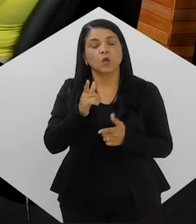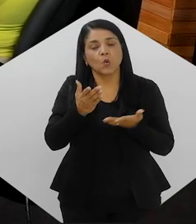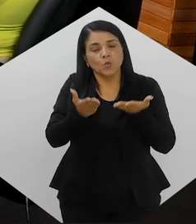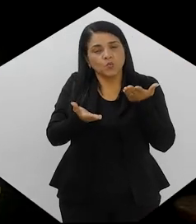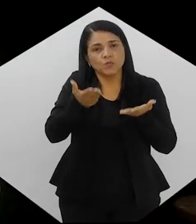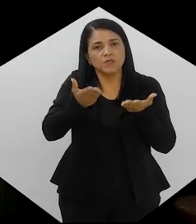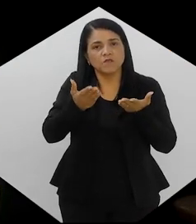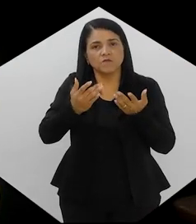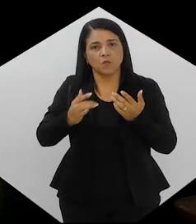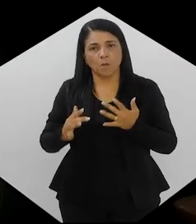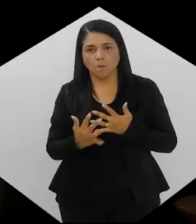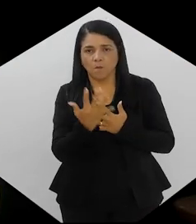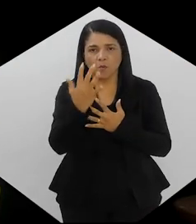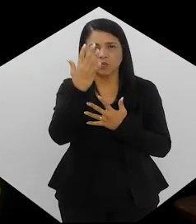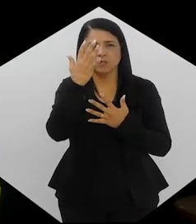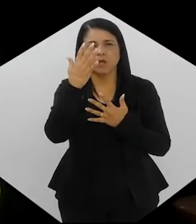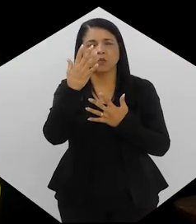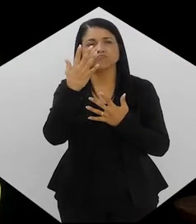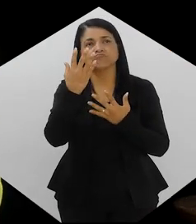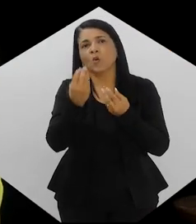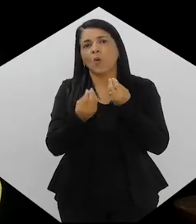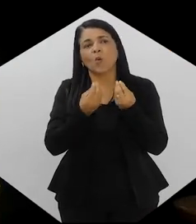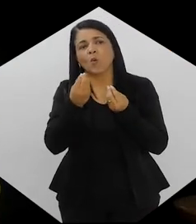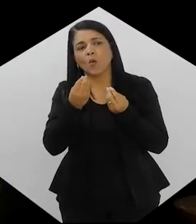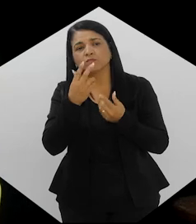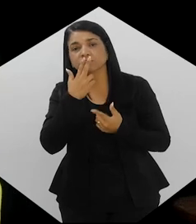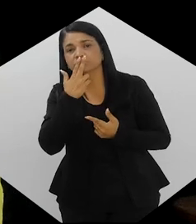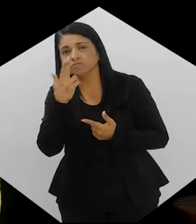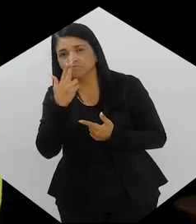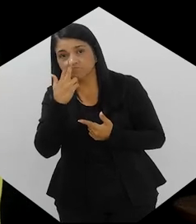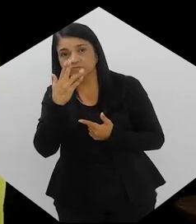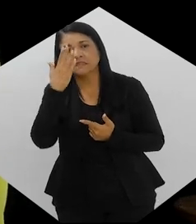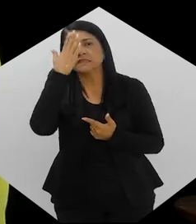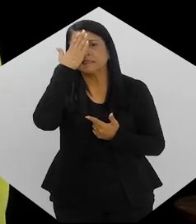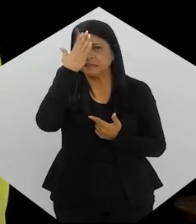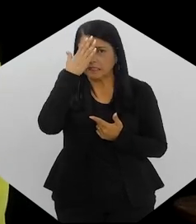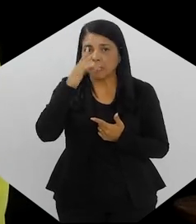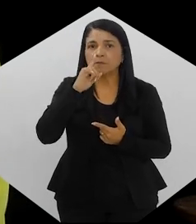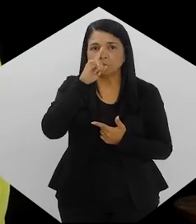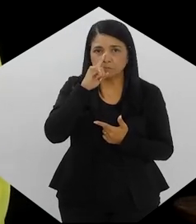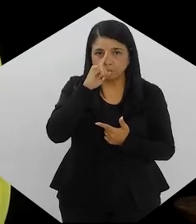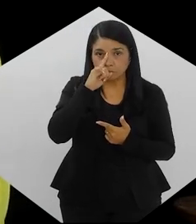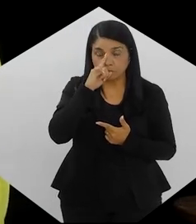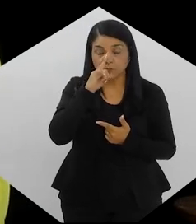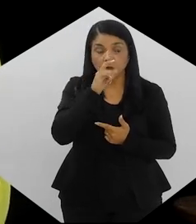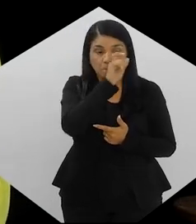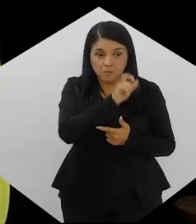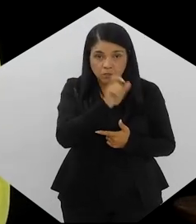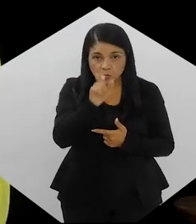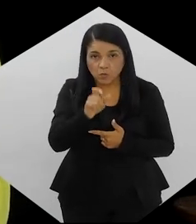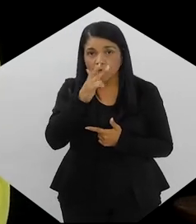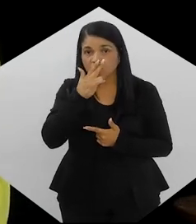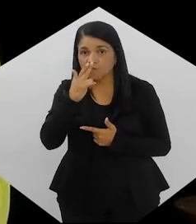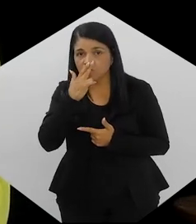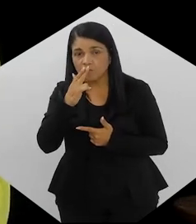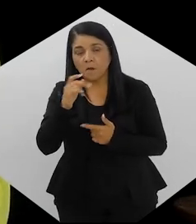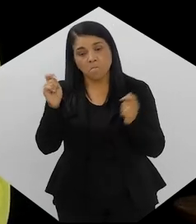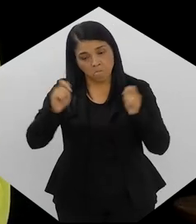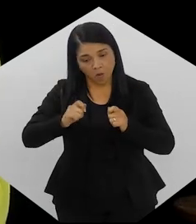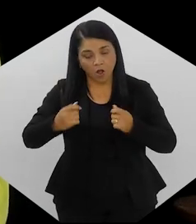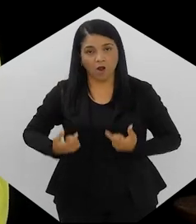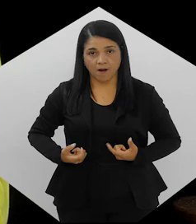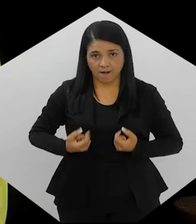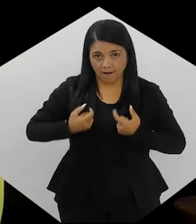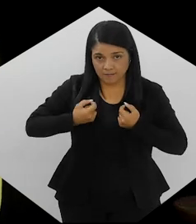poluição? Como é que é feito nesse sentido? Porque o tabagismo, a gente sabe que tem esse risco, a pessoa fumante pode vir a ter o